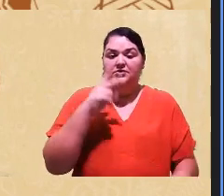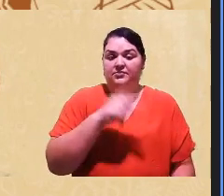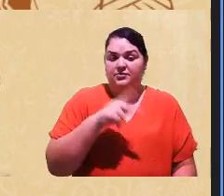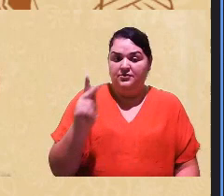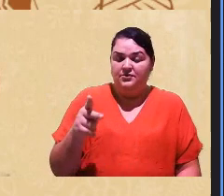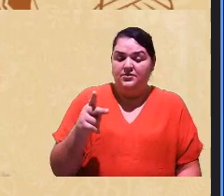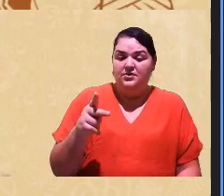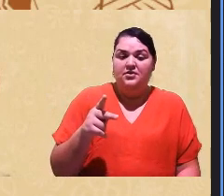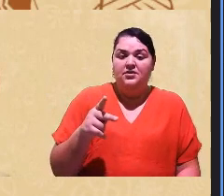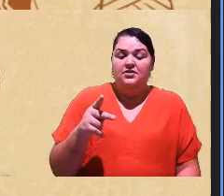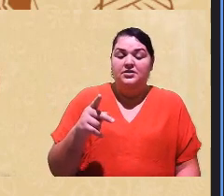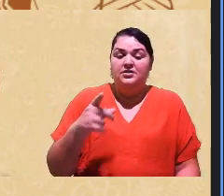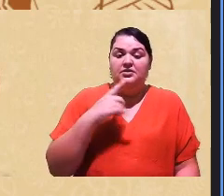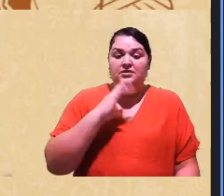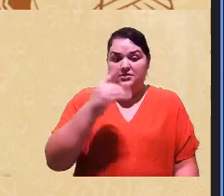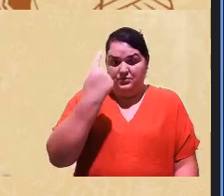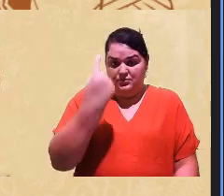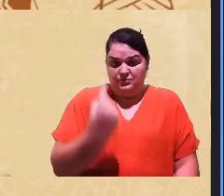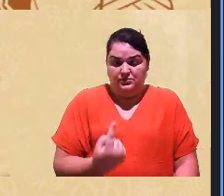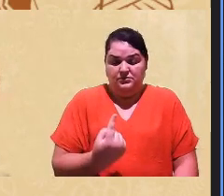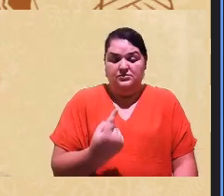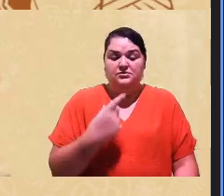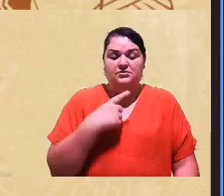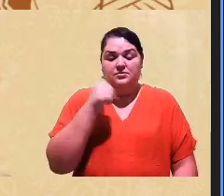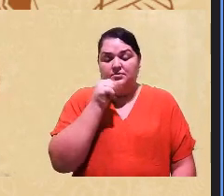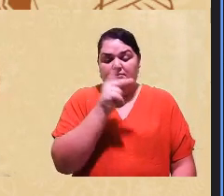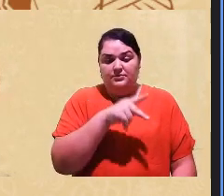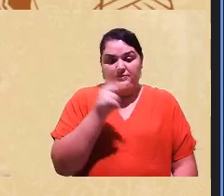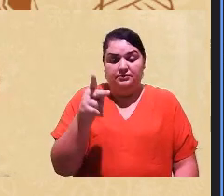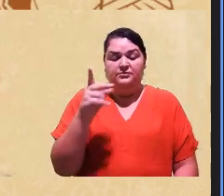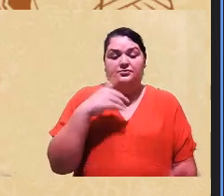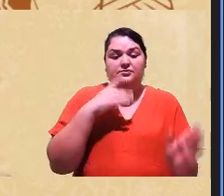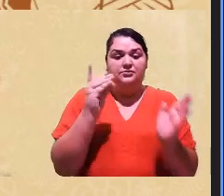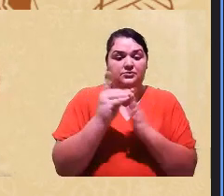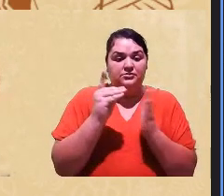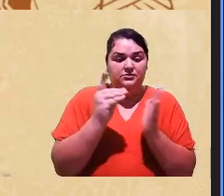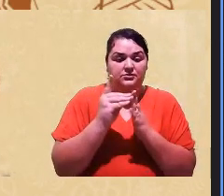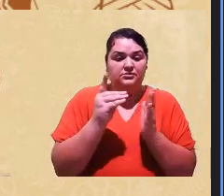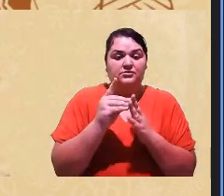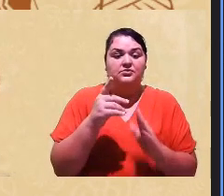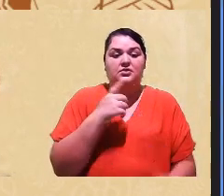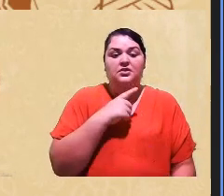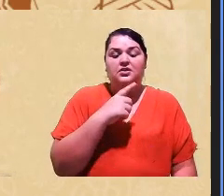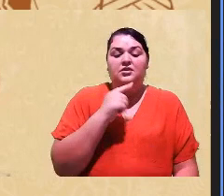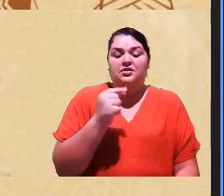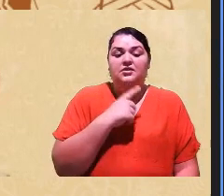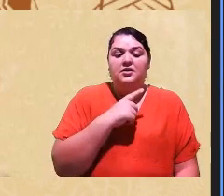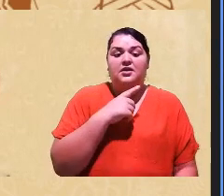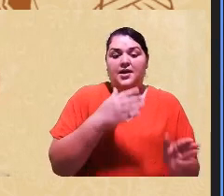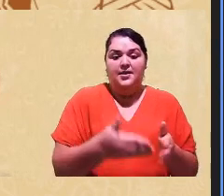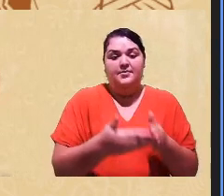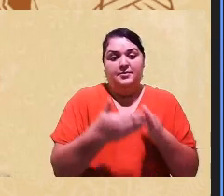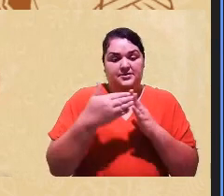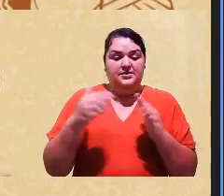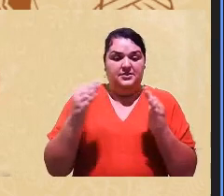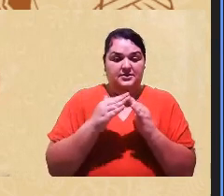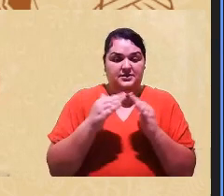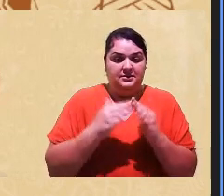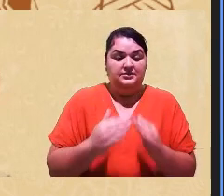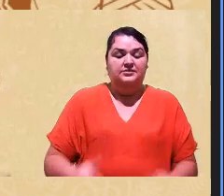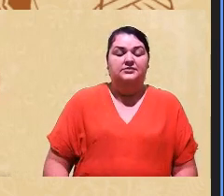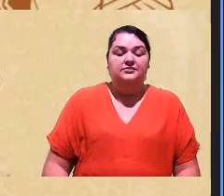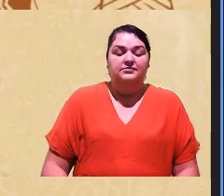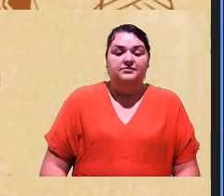um único uma única professora indígena mas ela era emprestada pra casa e